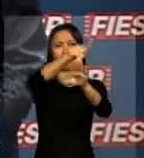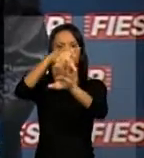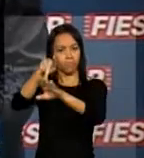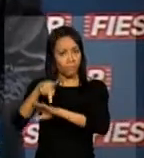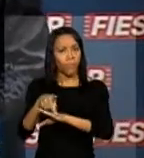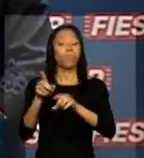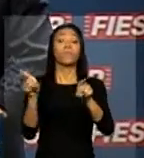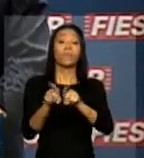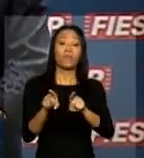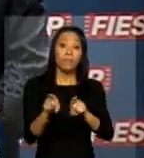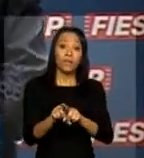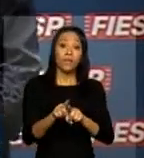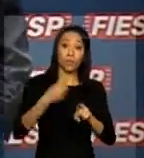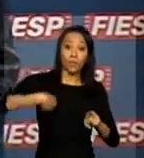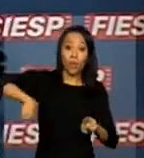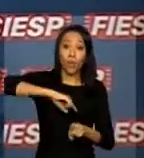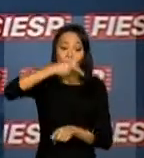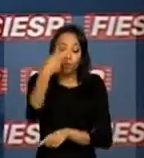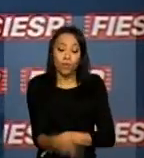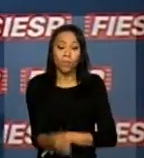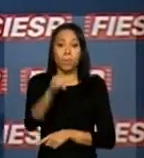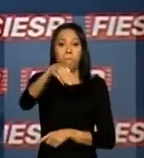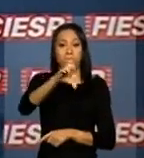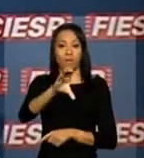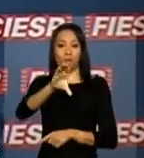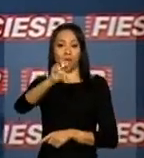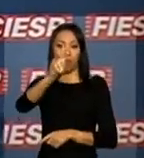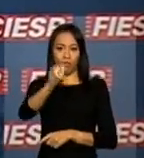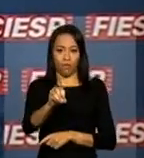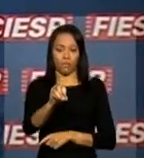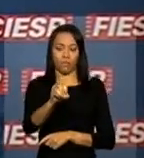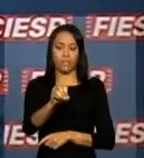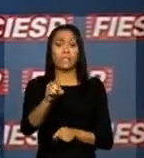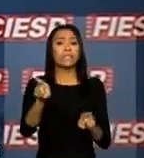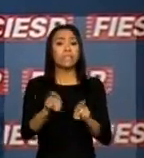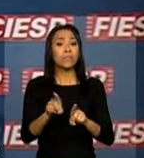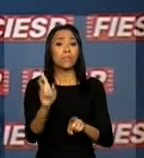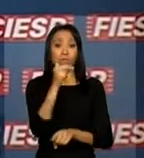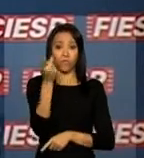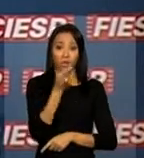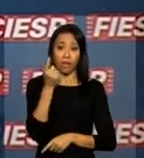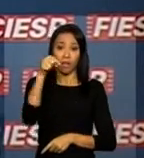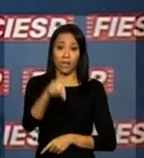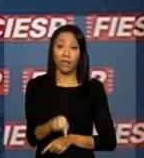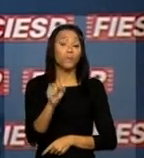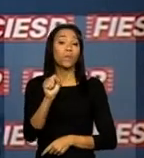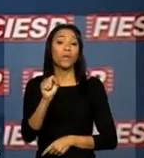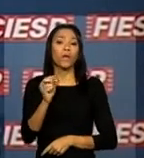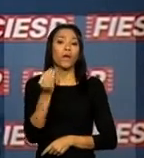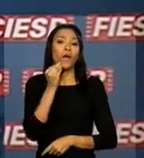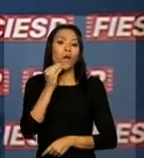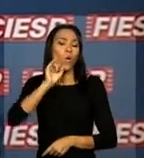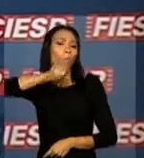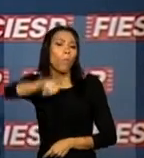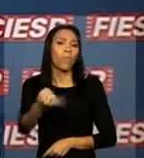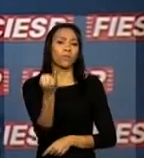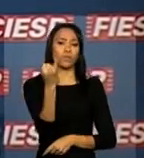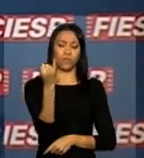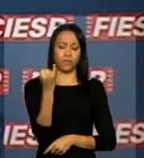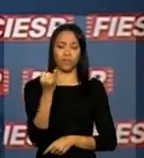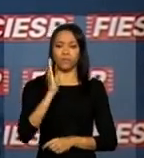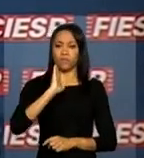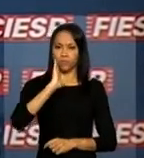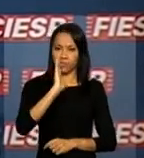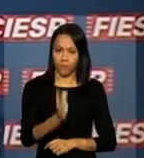respectivos mercados. Devo destacar também as oportunidades geradas